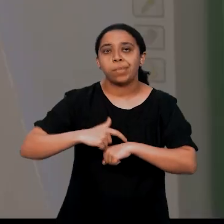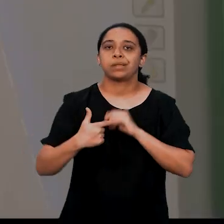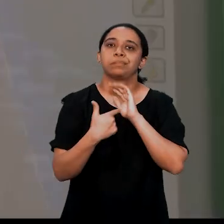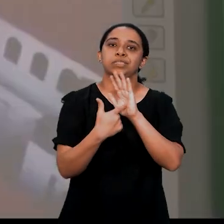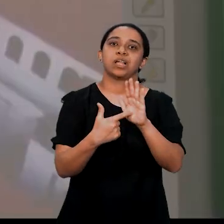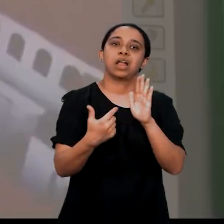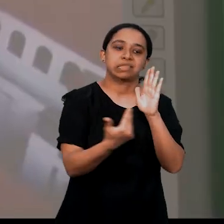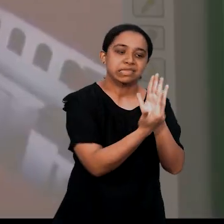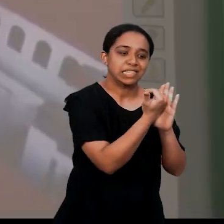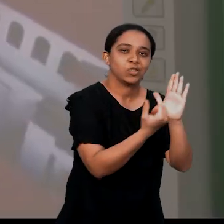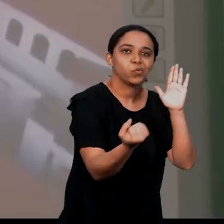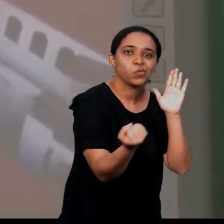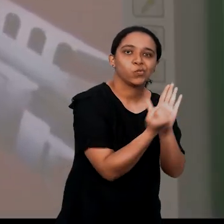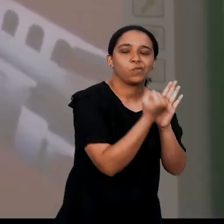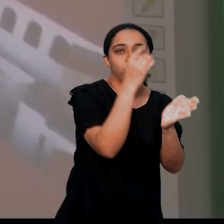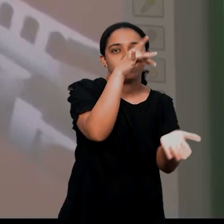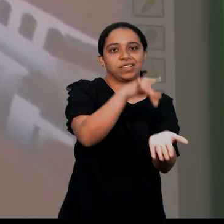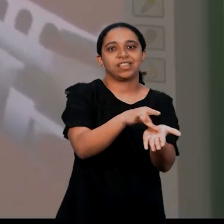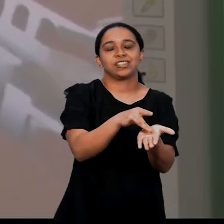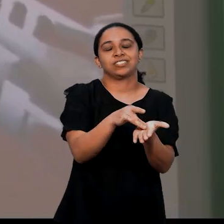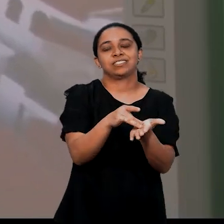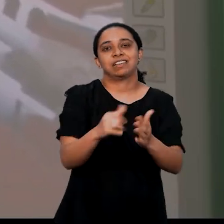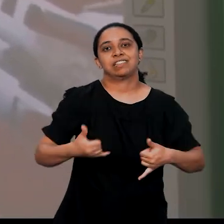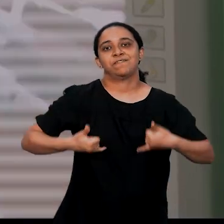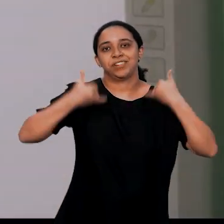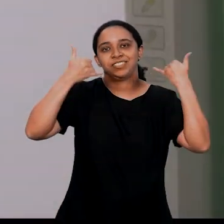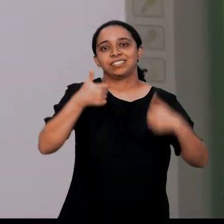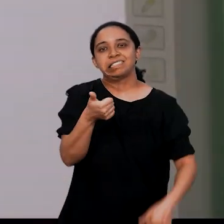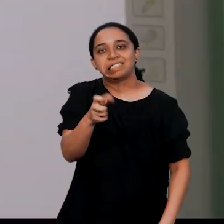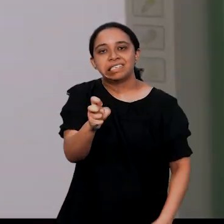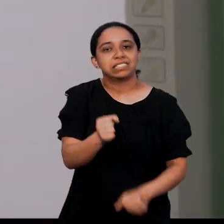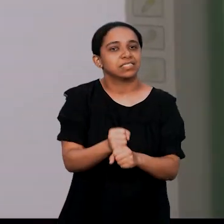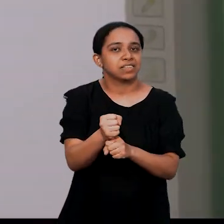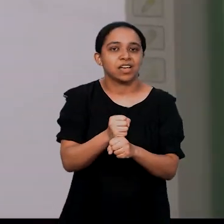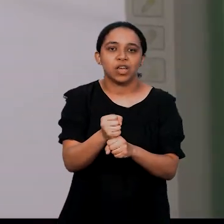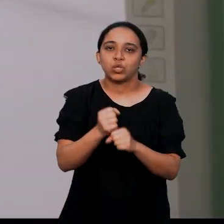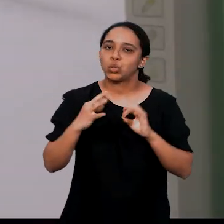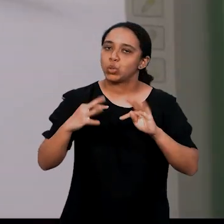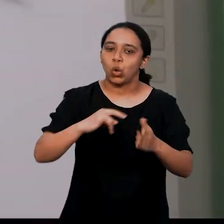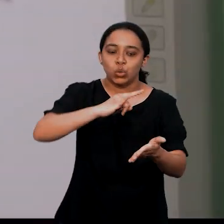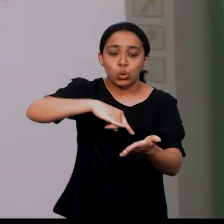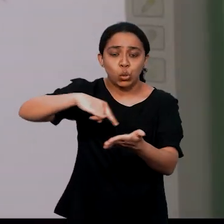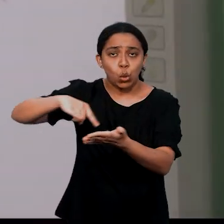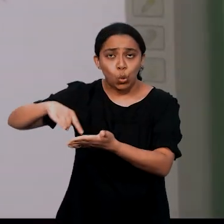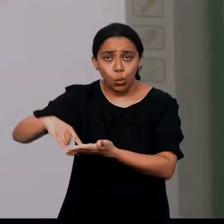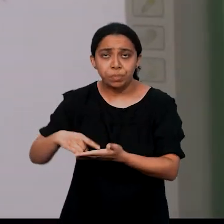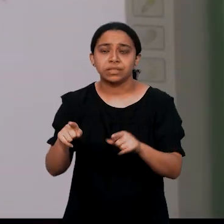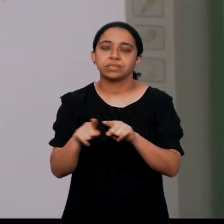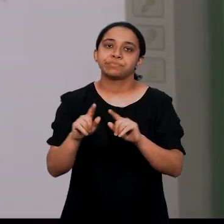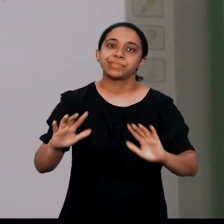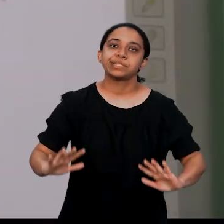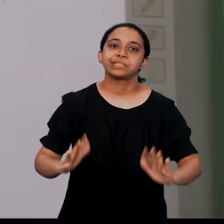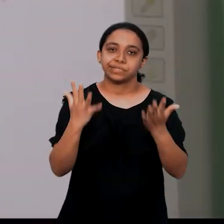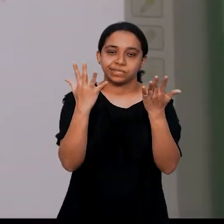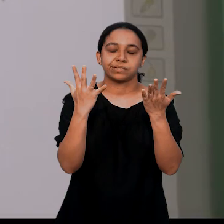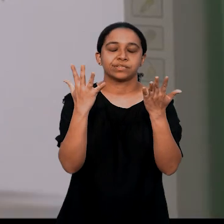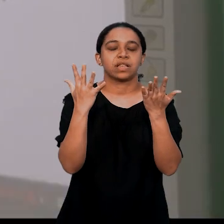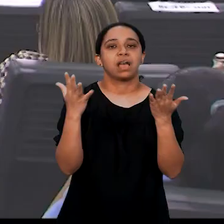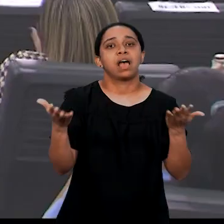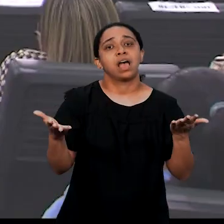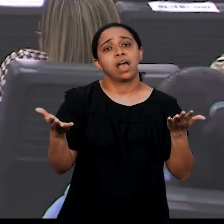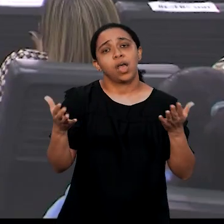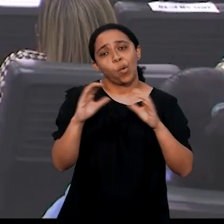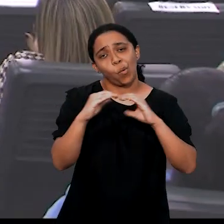Na ocasião, foi lançada a logomarca oficial pelos 15 anos, que acompanhará todos os documentos e as